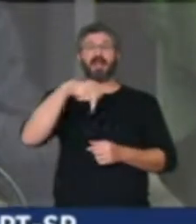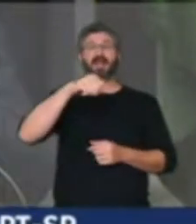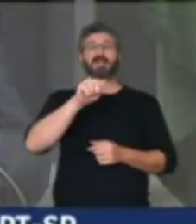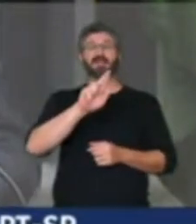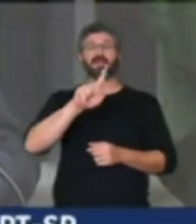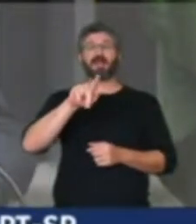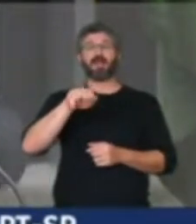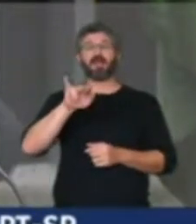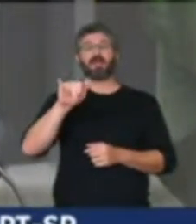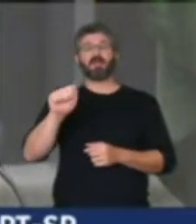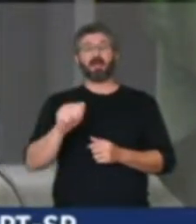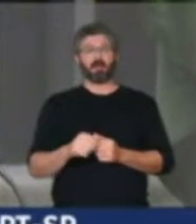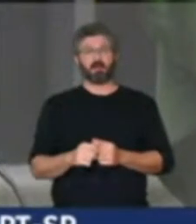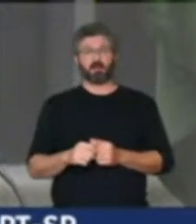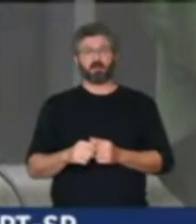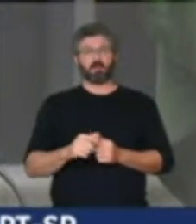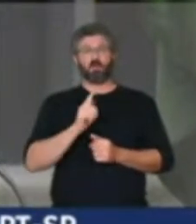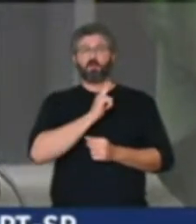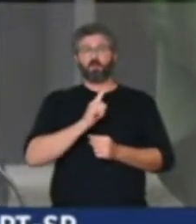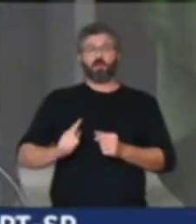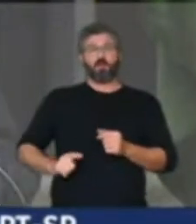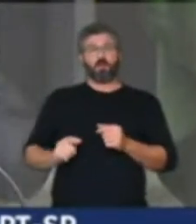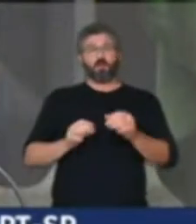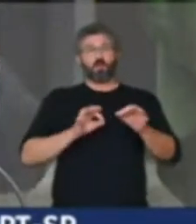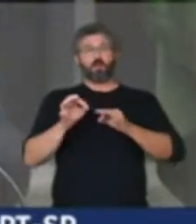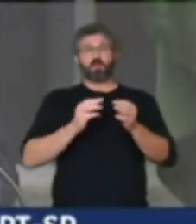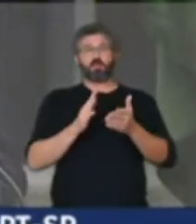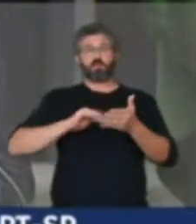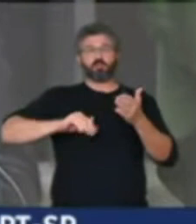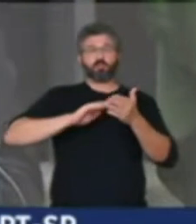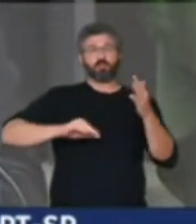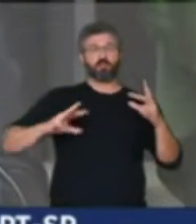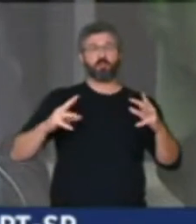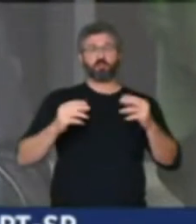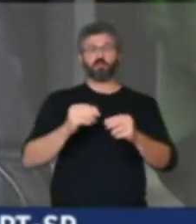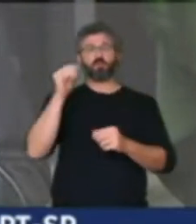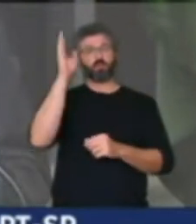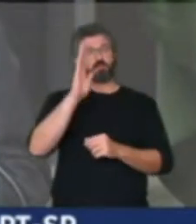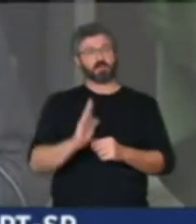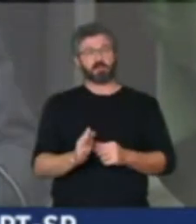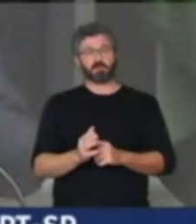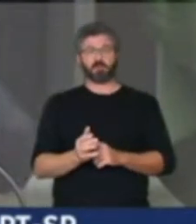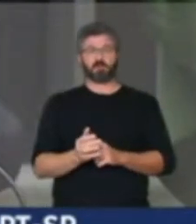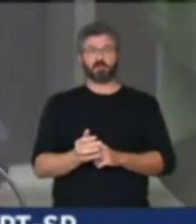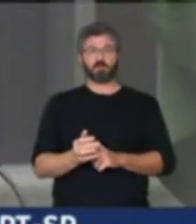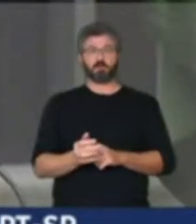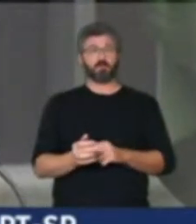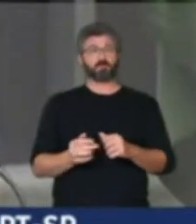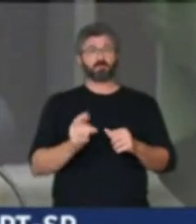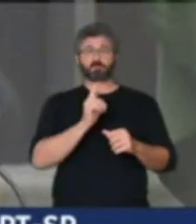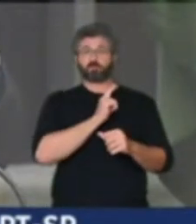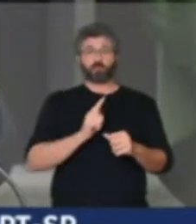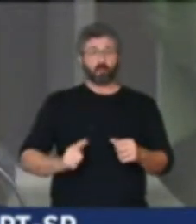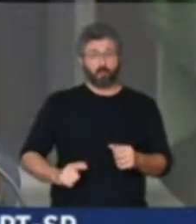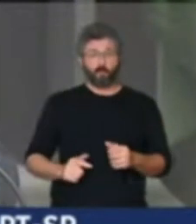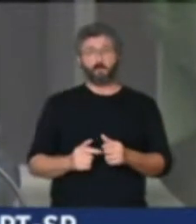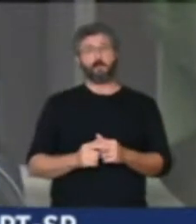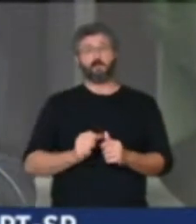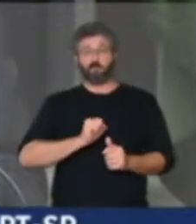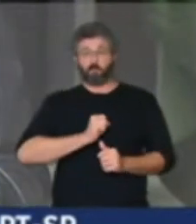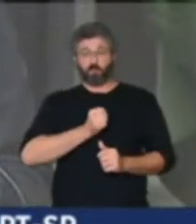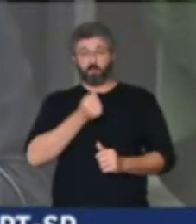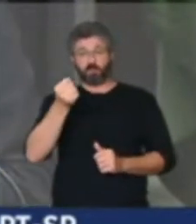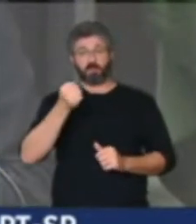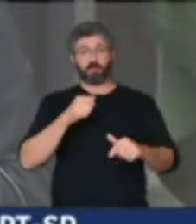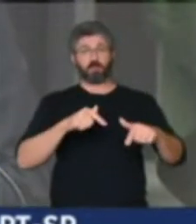É um governo que está desorganizando o Estado brasileiro. É um governo que odeia o